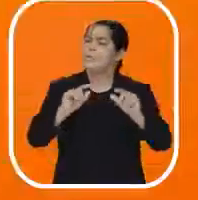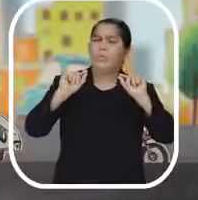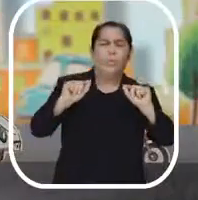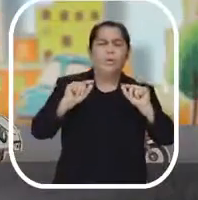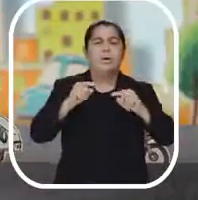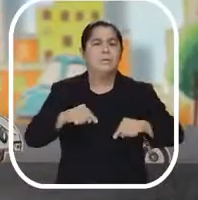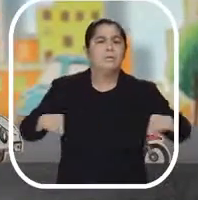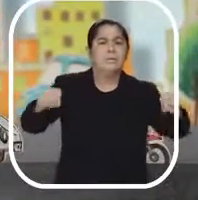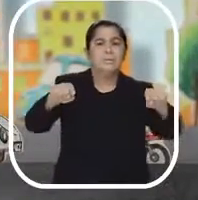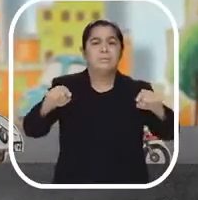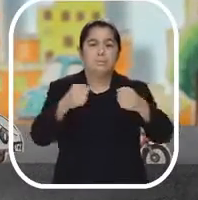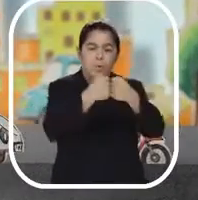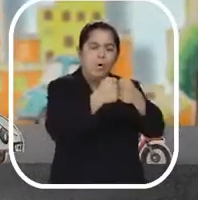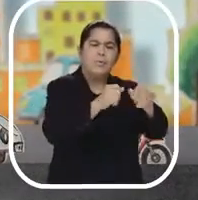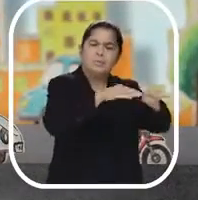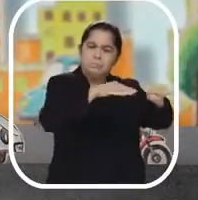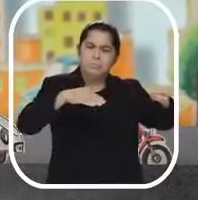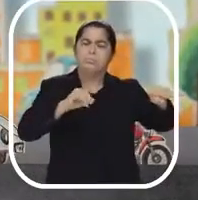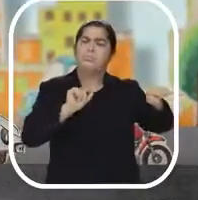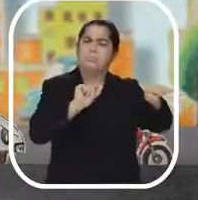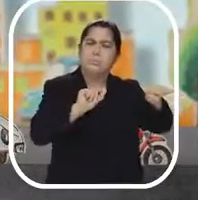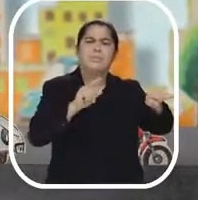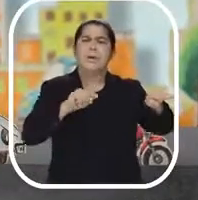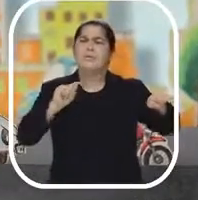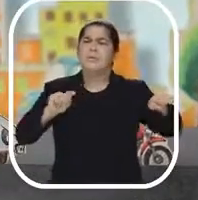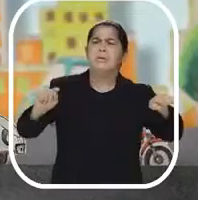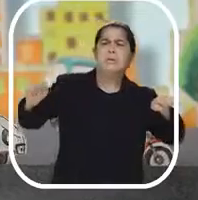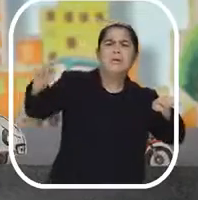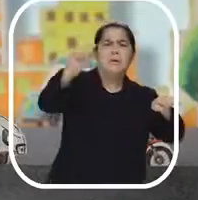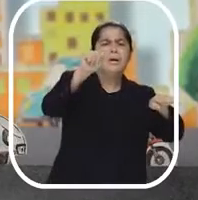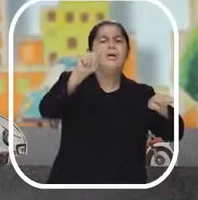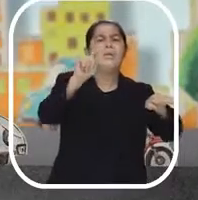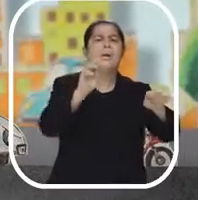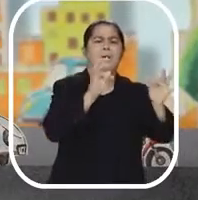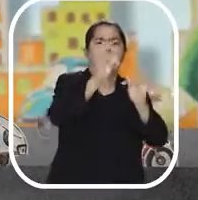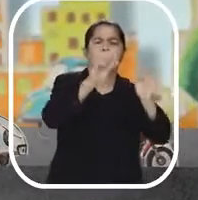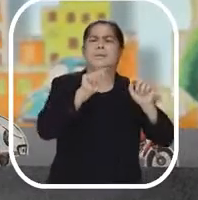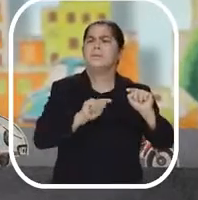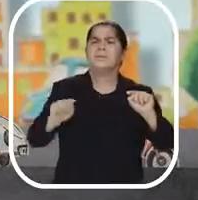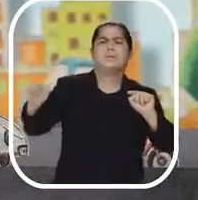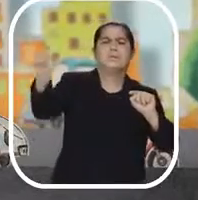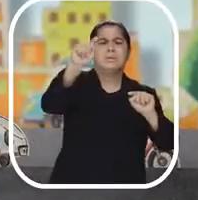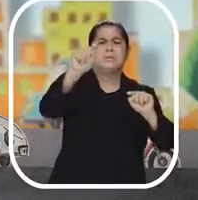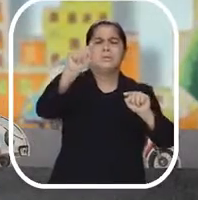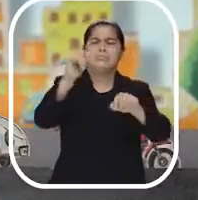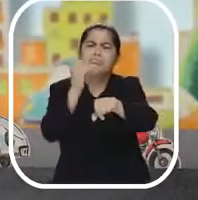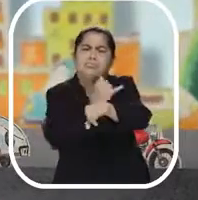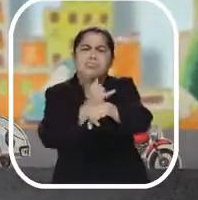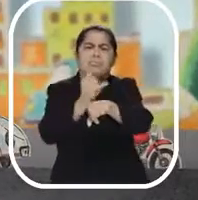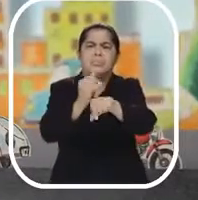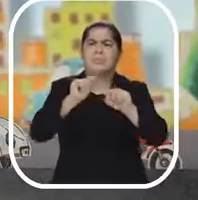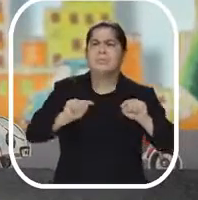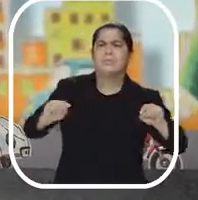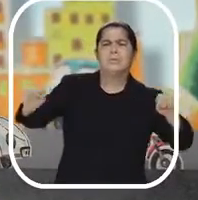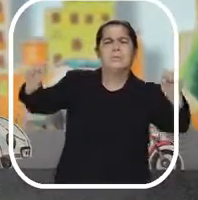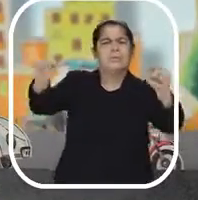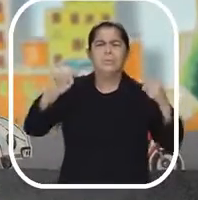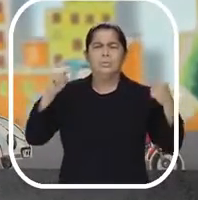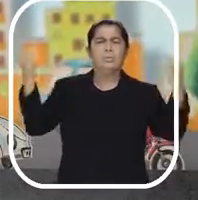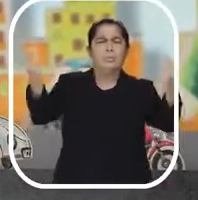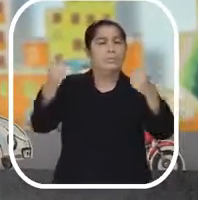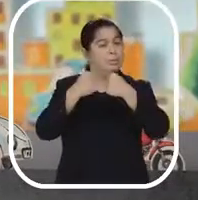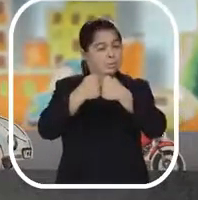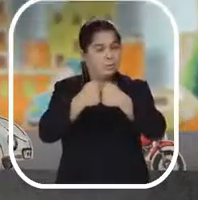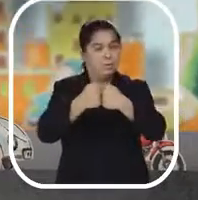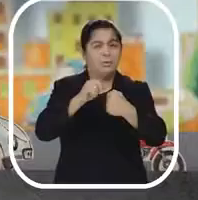Vou tirar o BRT do papel, criar terminais de integração e reestruturar todo o sistema de